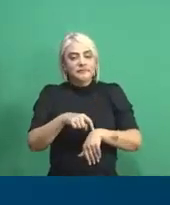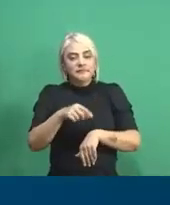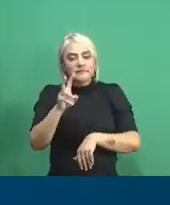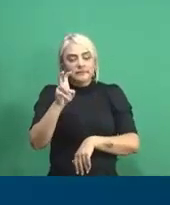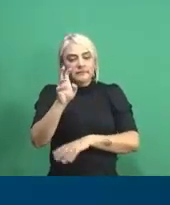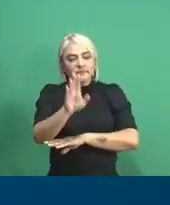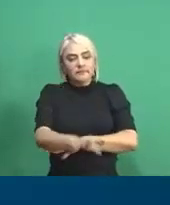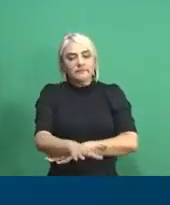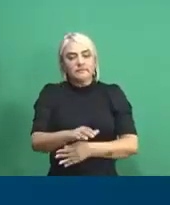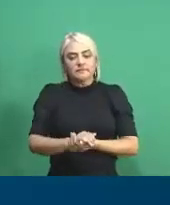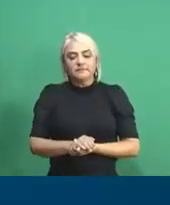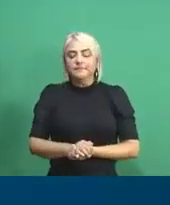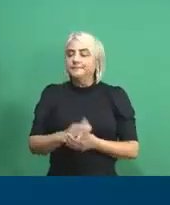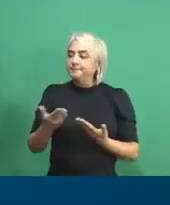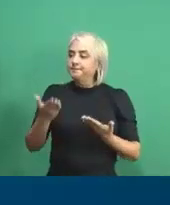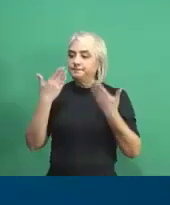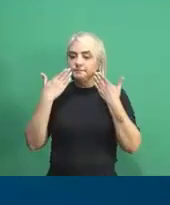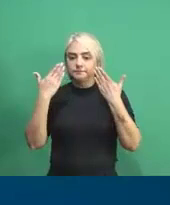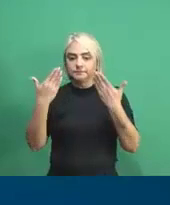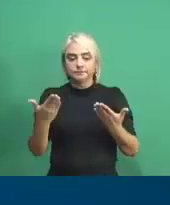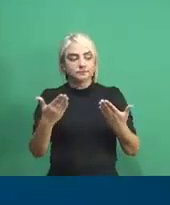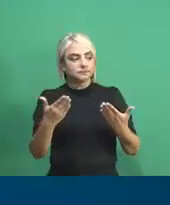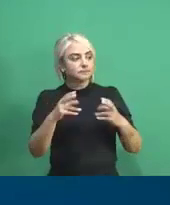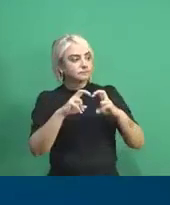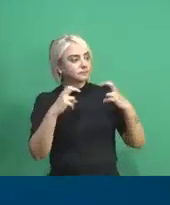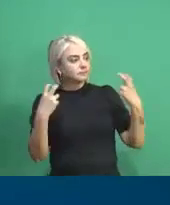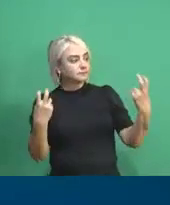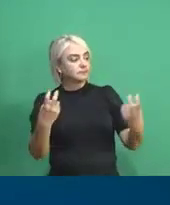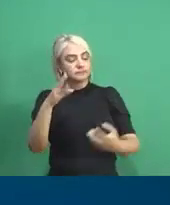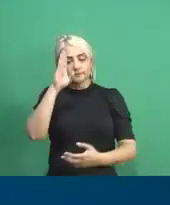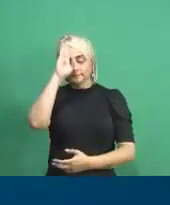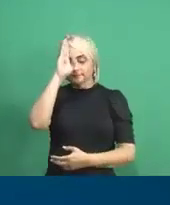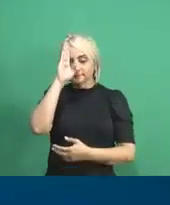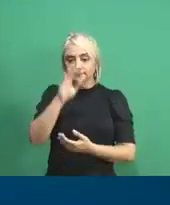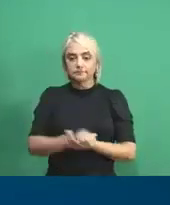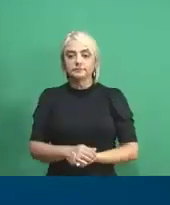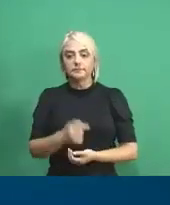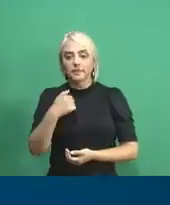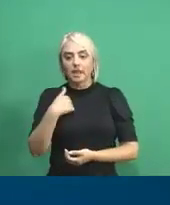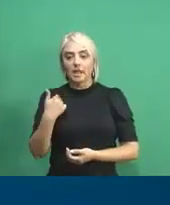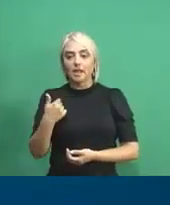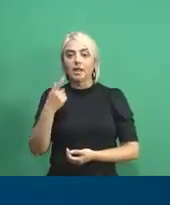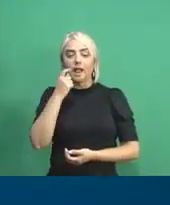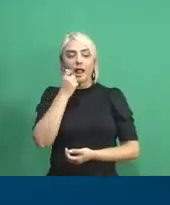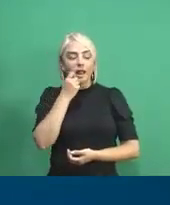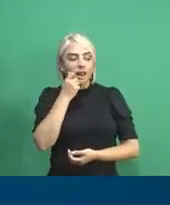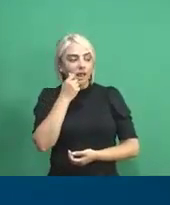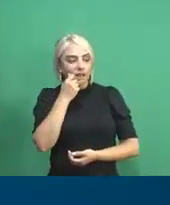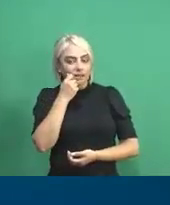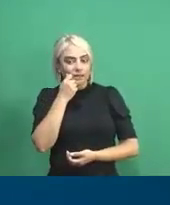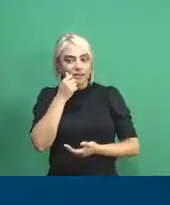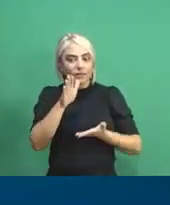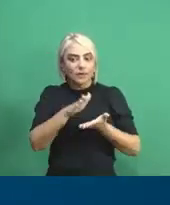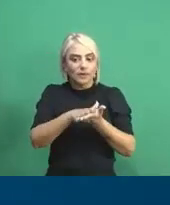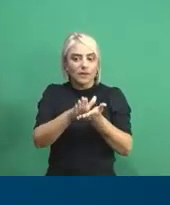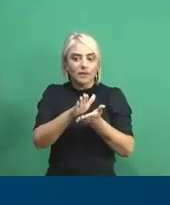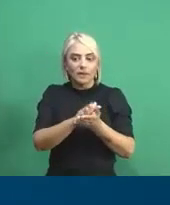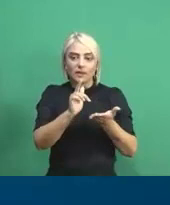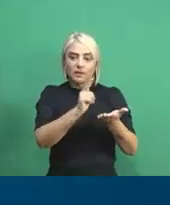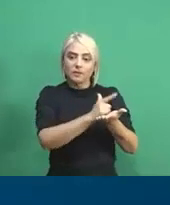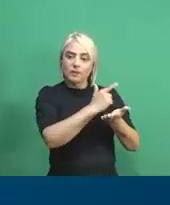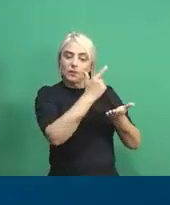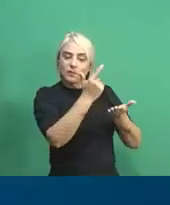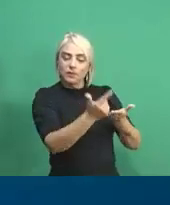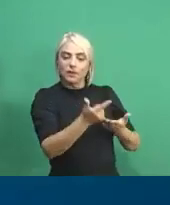5 horas da tarde, quando o senhor apresenta aqui no palco principal. Eu estive em Alagoas, estive no lançamento do livro